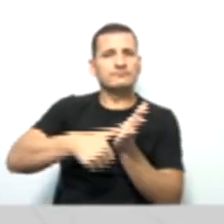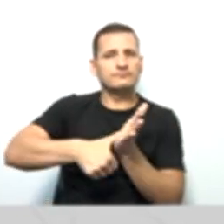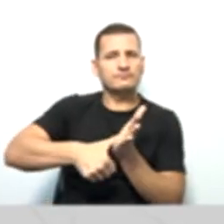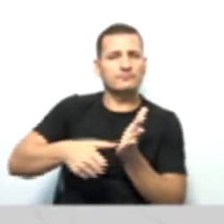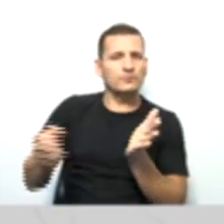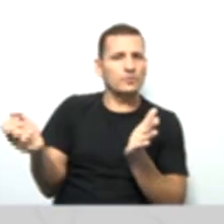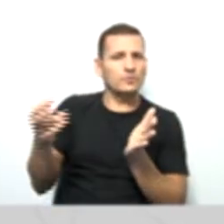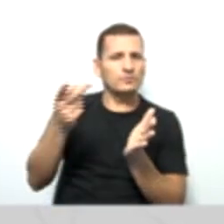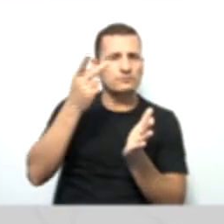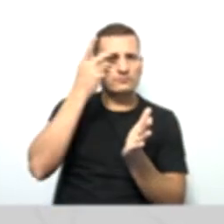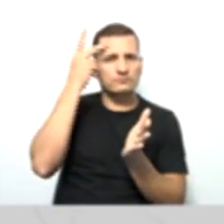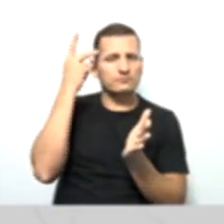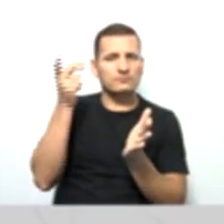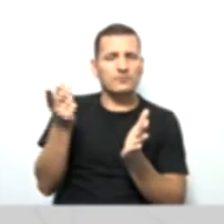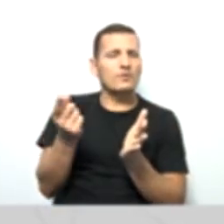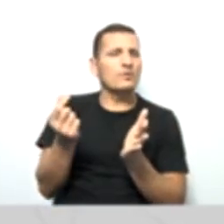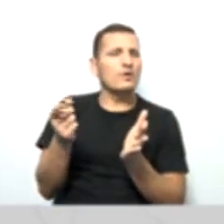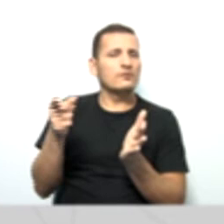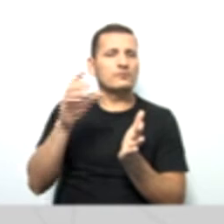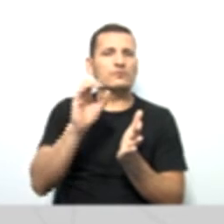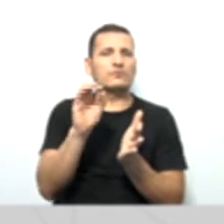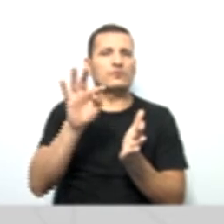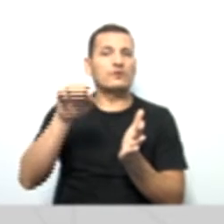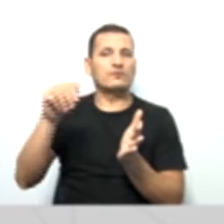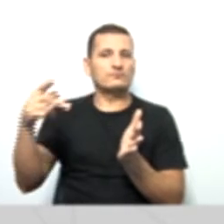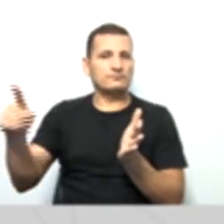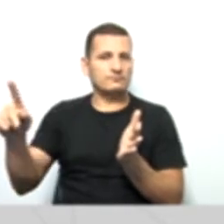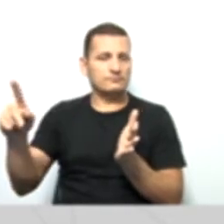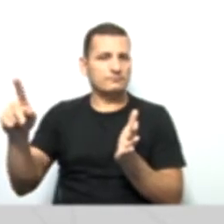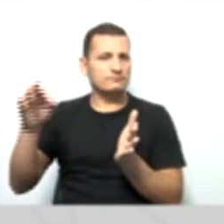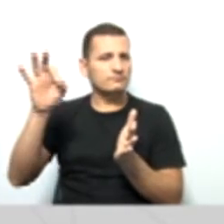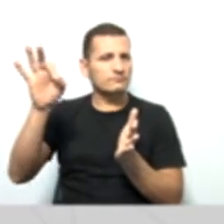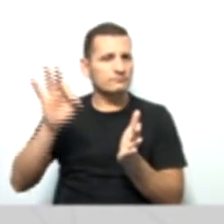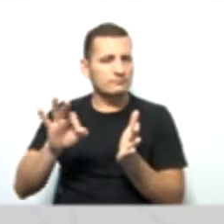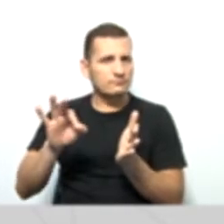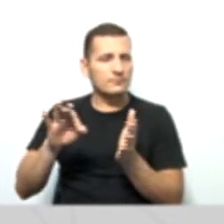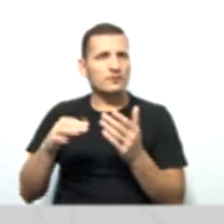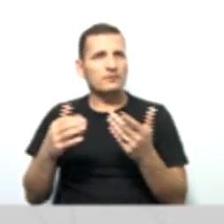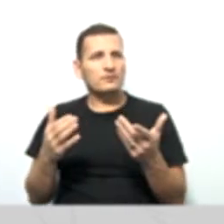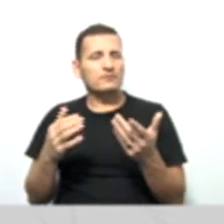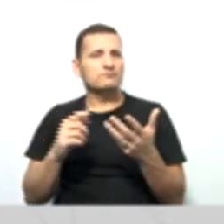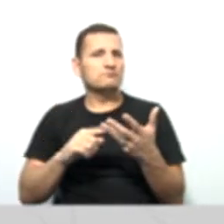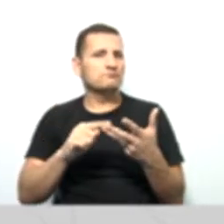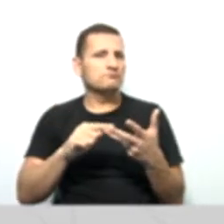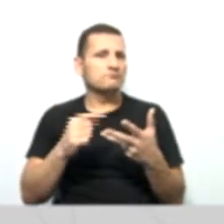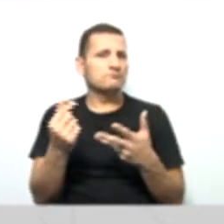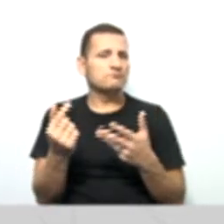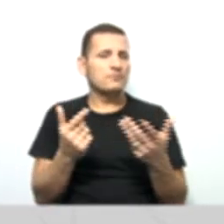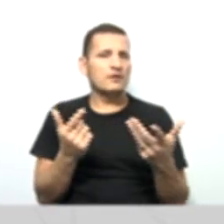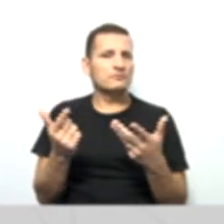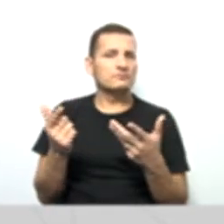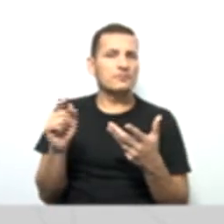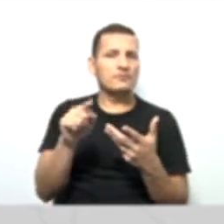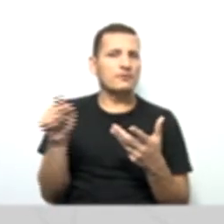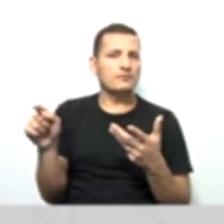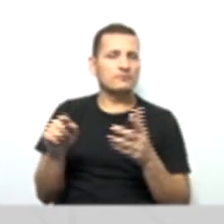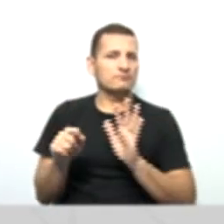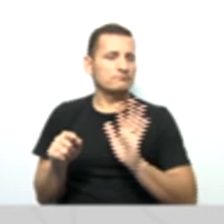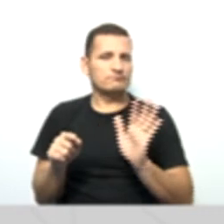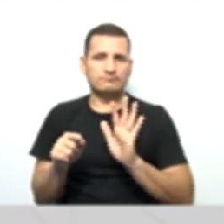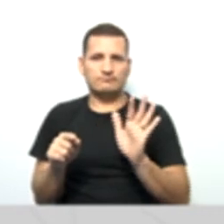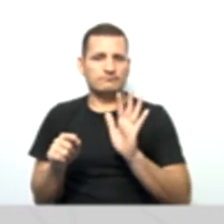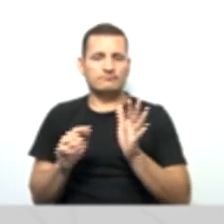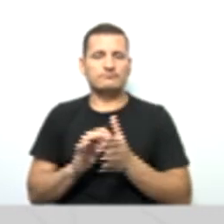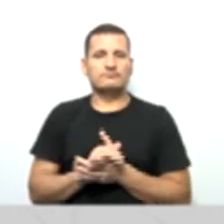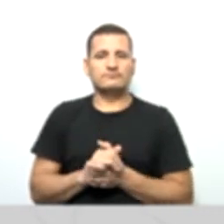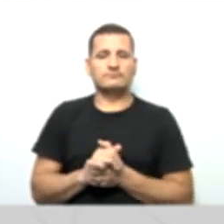quantos? O valor das cotas para ele entrar. Ah, vamos cobrar tanto desse, vamos cobrar tanto daquele outro. É assim que funciona?